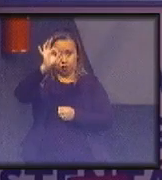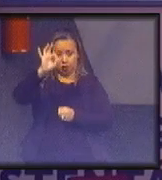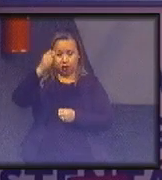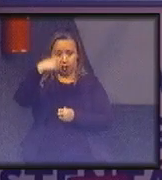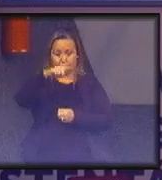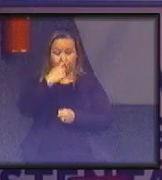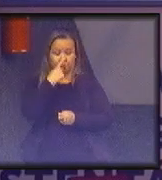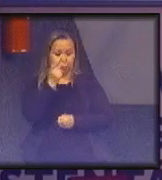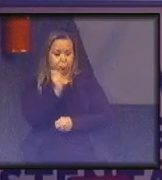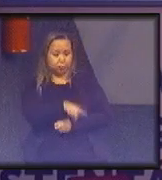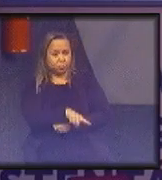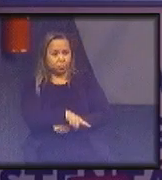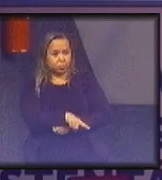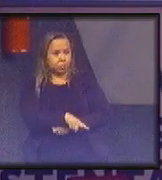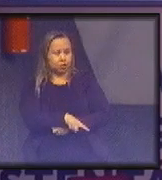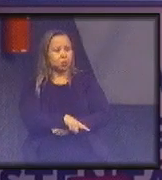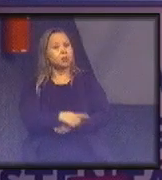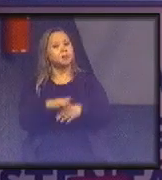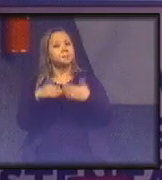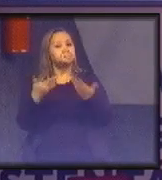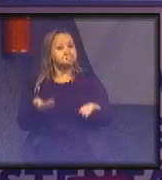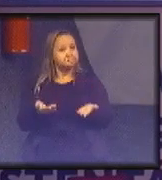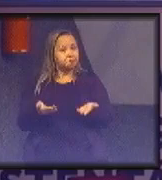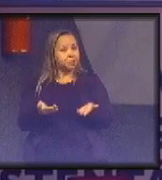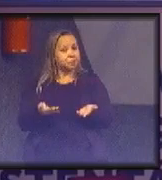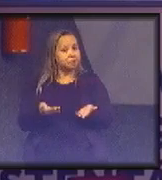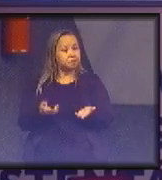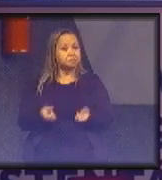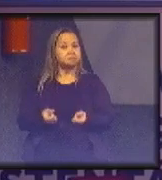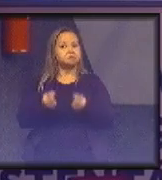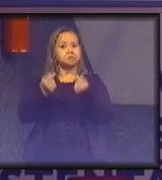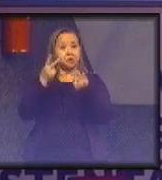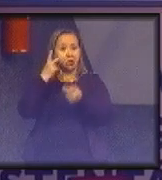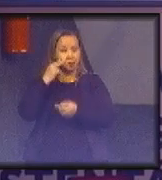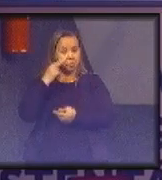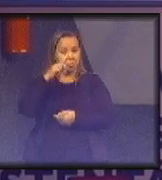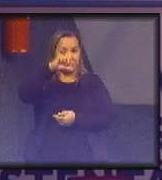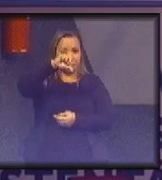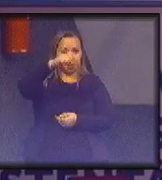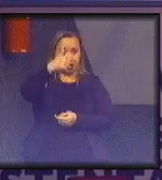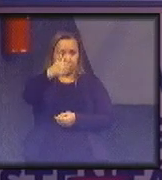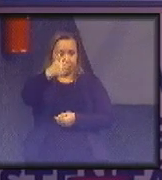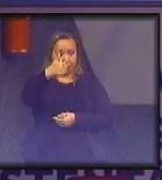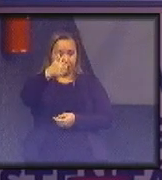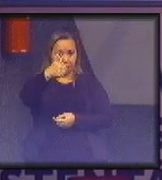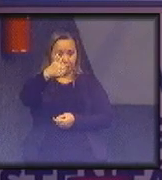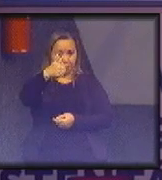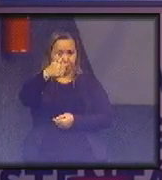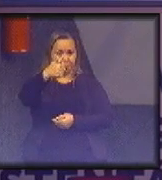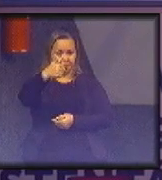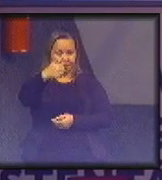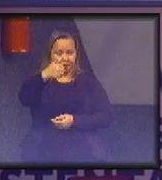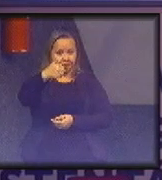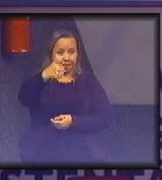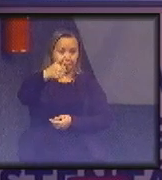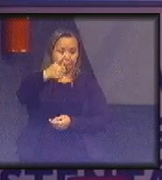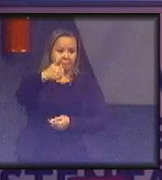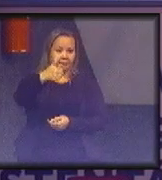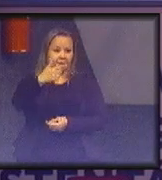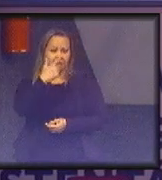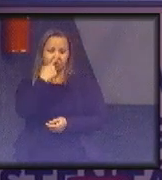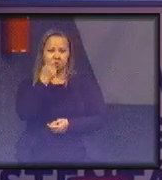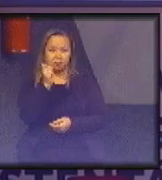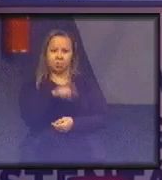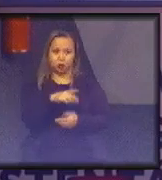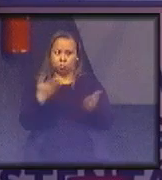para o lixo. Portanto, recurso, 91%, recursos naturais, 91% é lixo